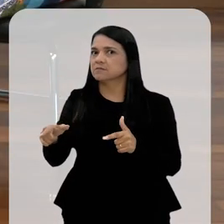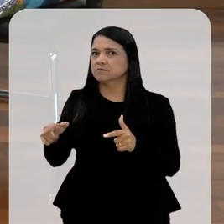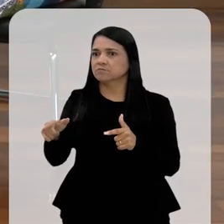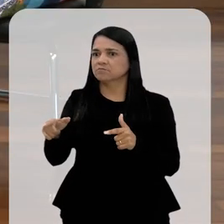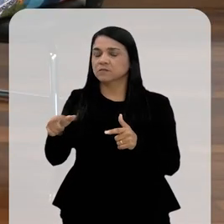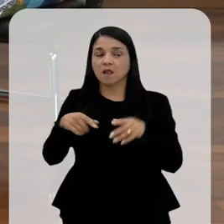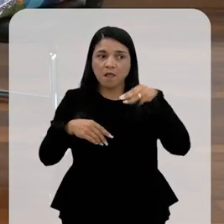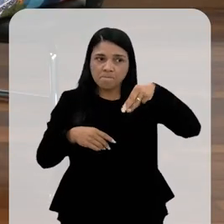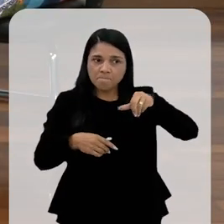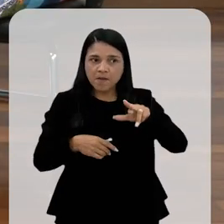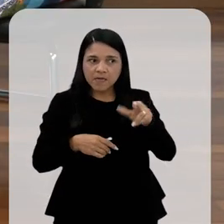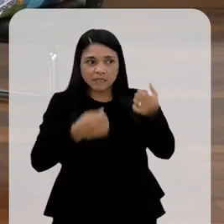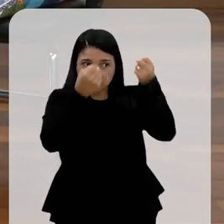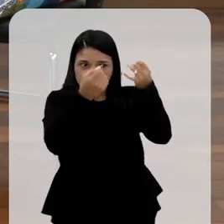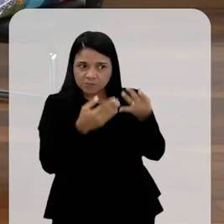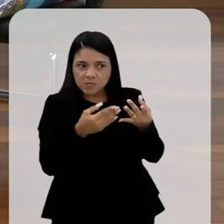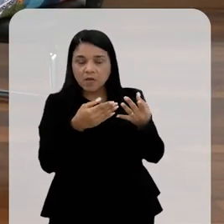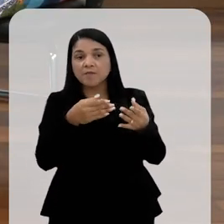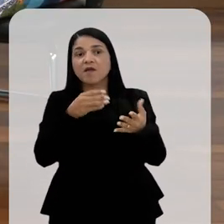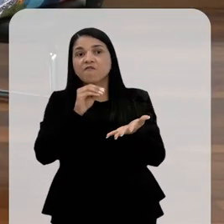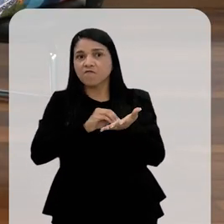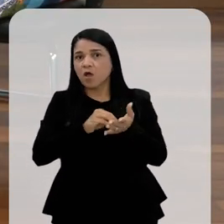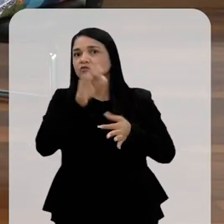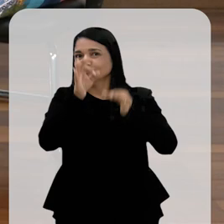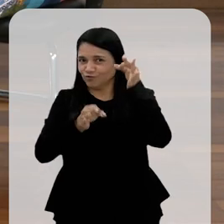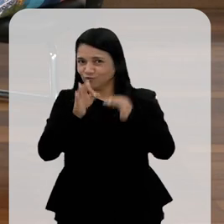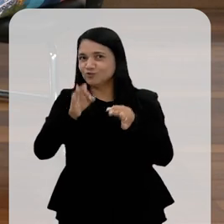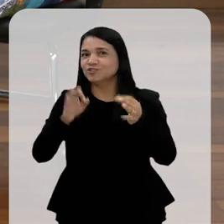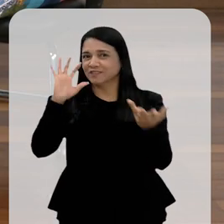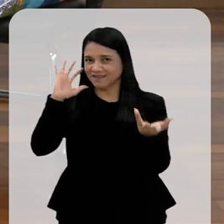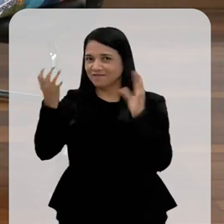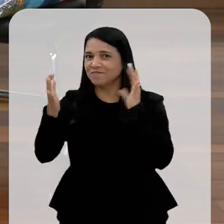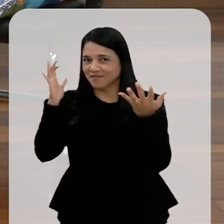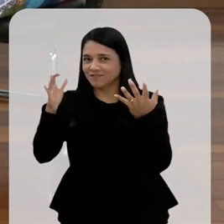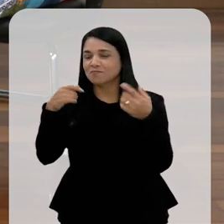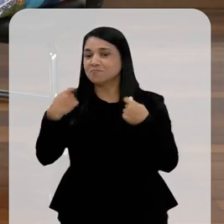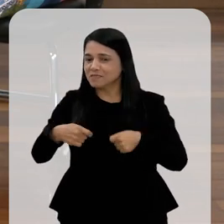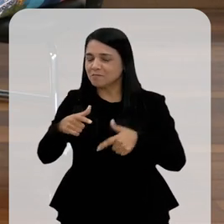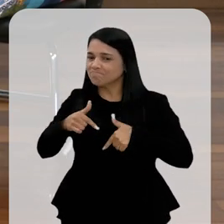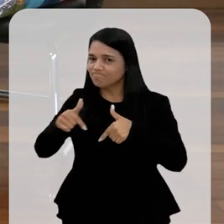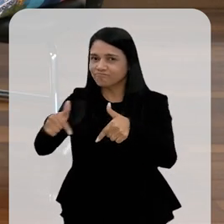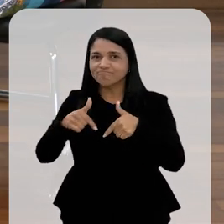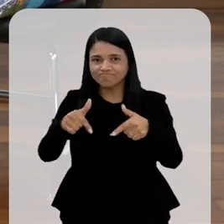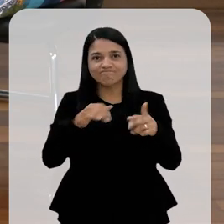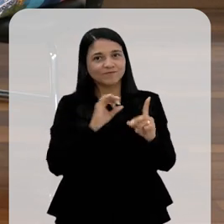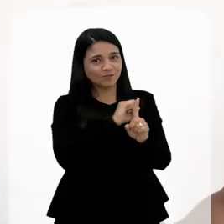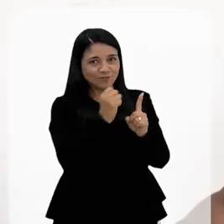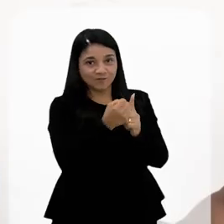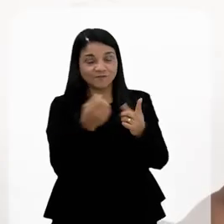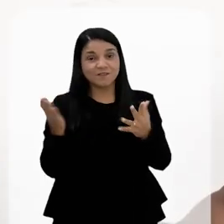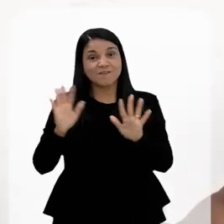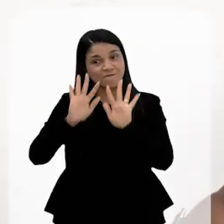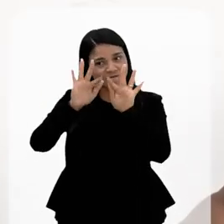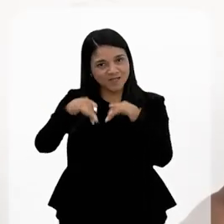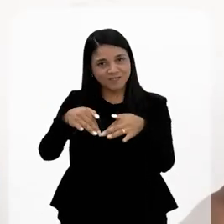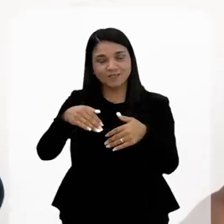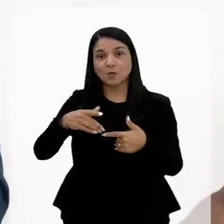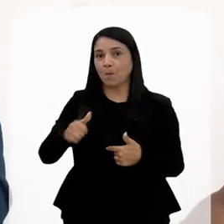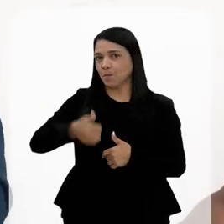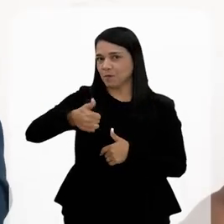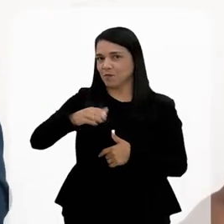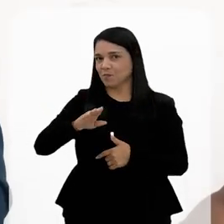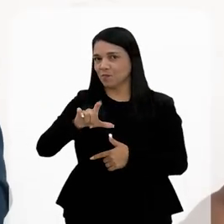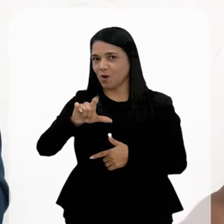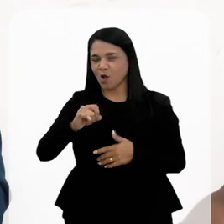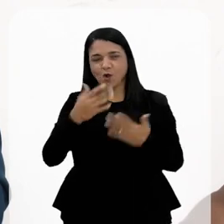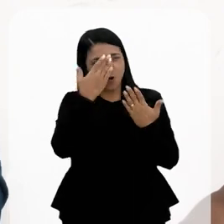isso é injustiça. E, bom, a gente tem que lidar com isso. Enquanto sociedade, a gente precisa lidar com essas questões. Com isso, vamos encerrando o nosso